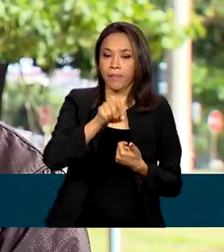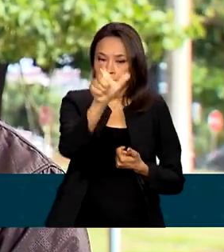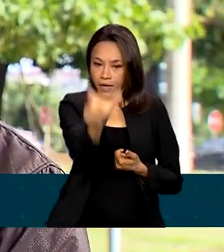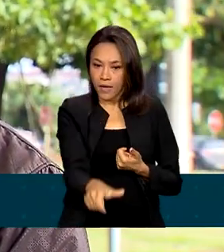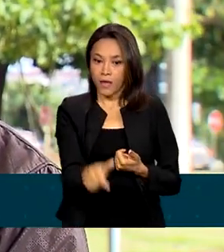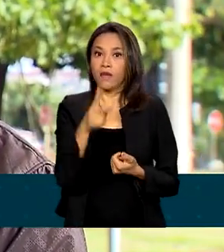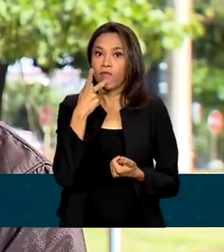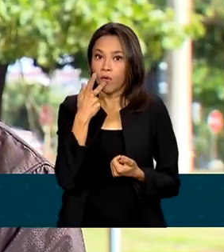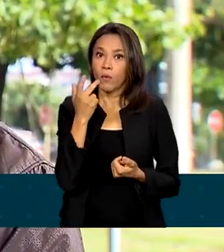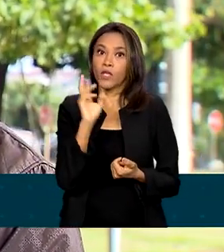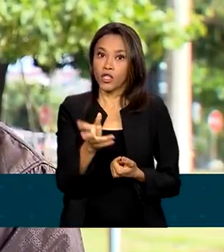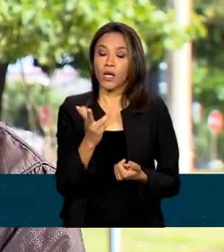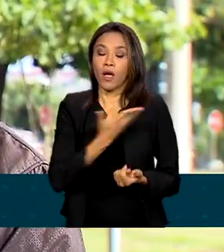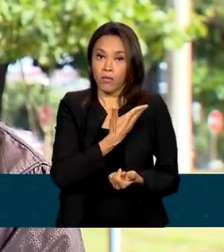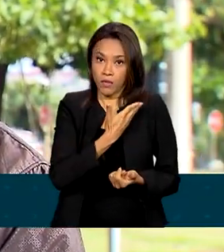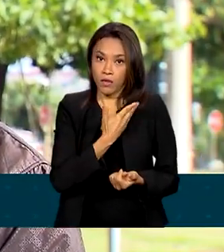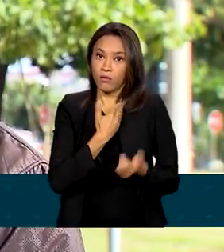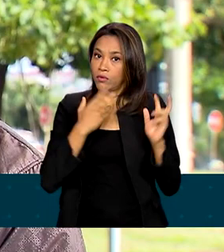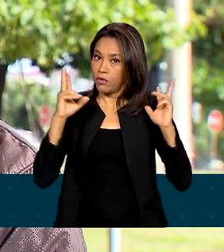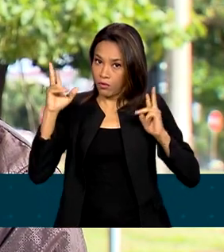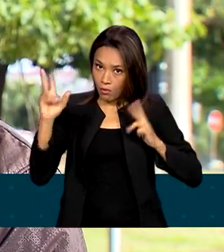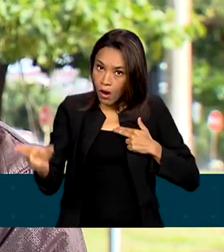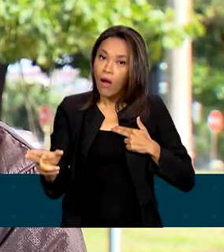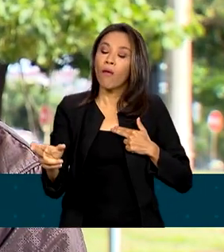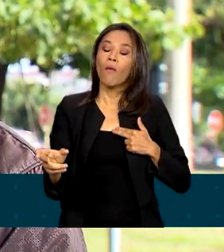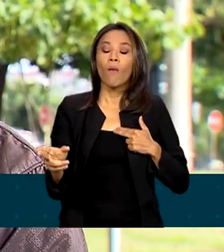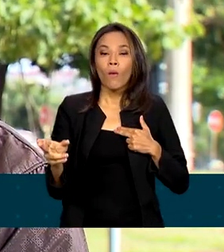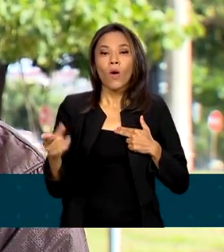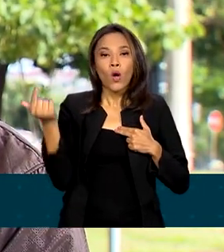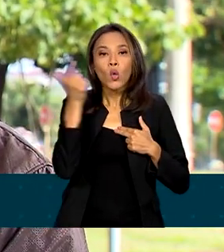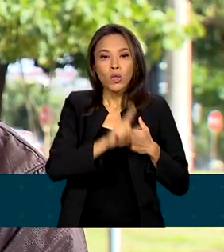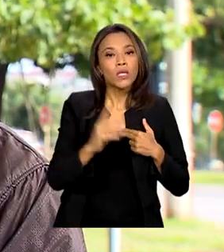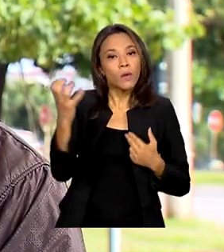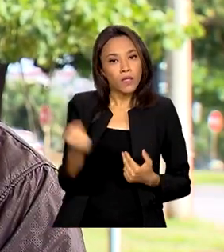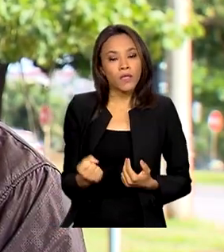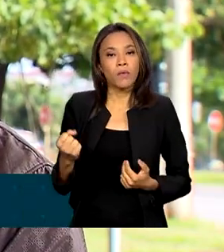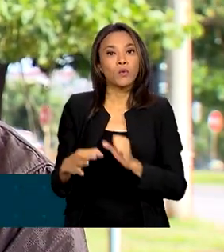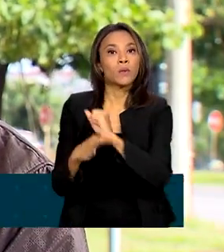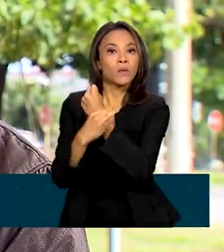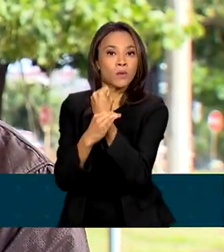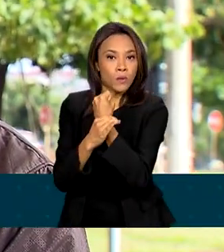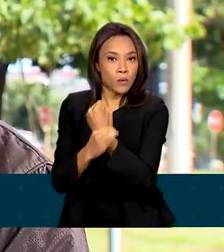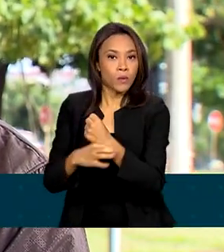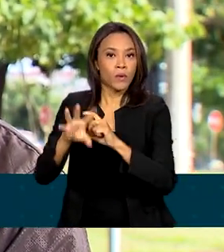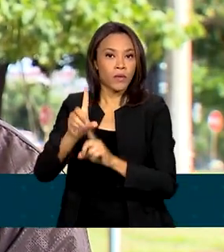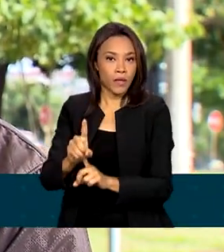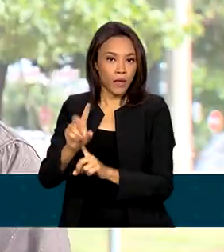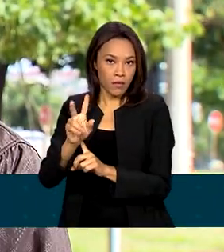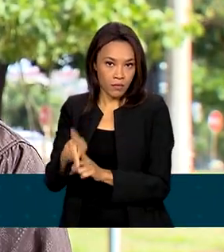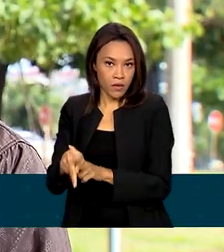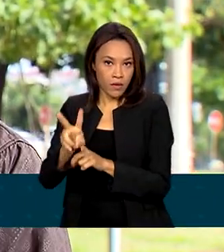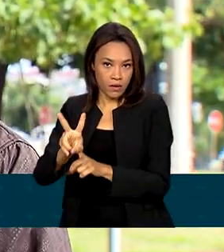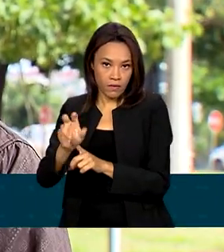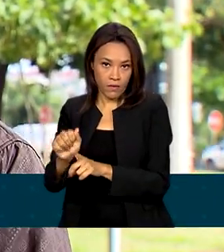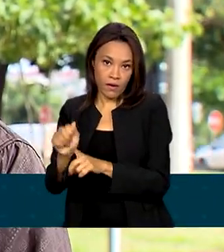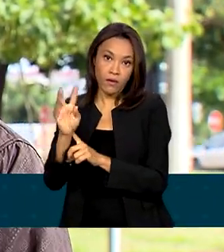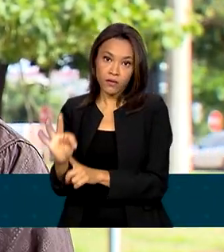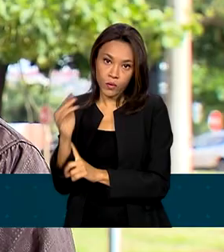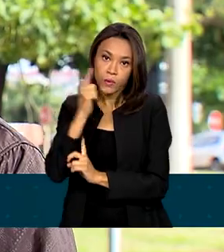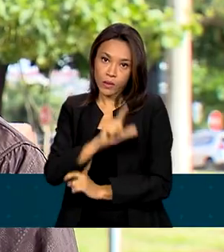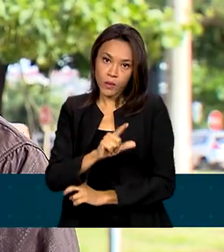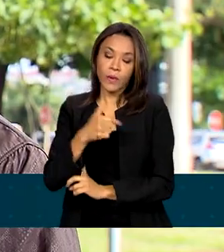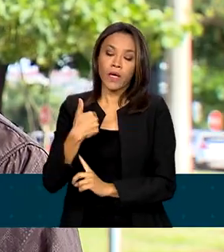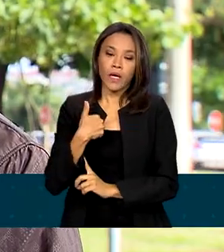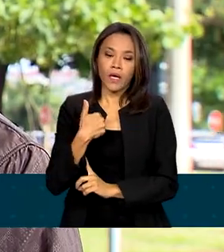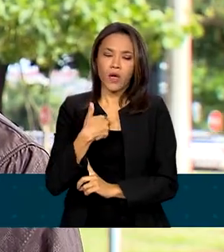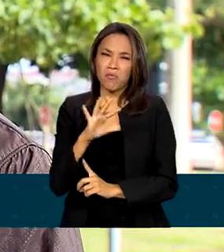que já sofreram acidente, conseguiram receber o seguro DPVAT por agências. No meu caso, foi mais ou